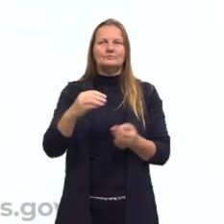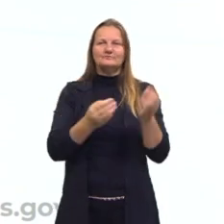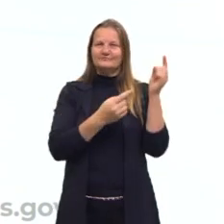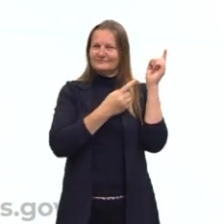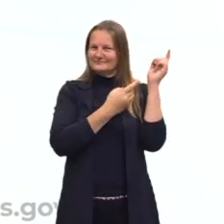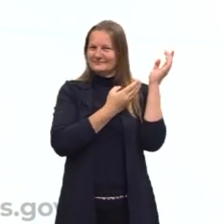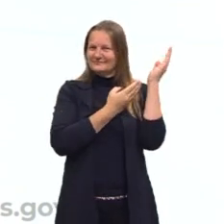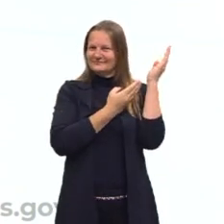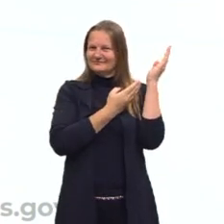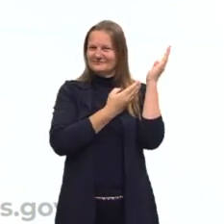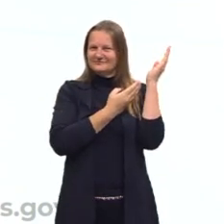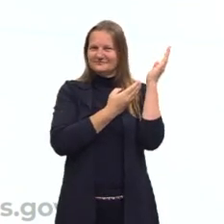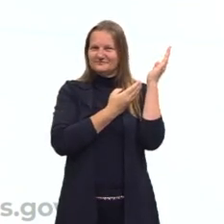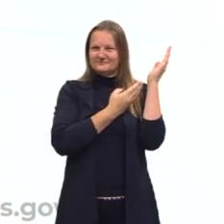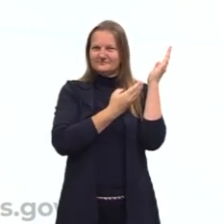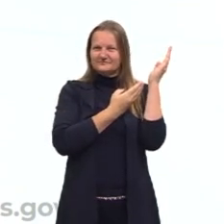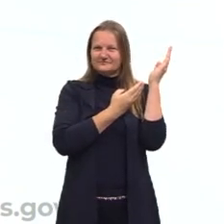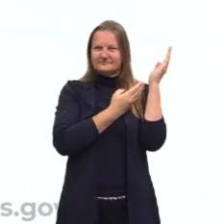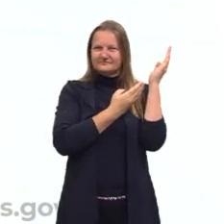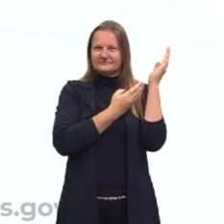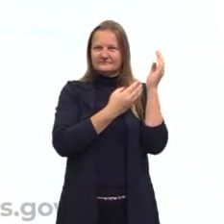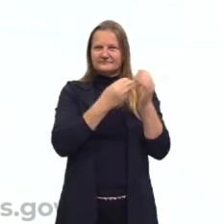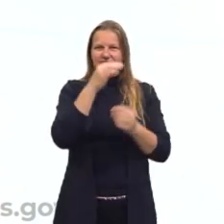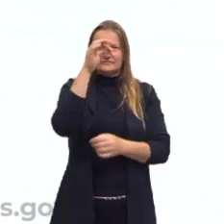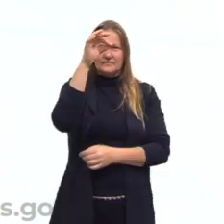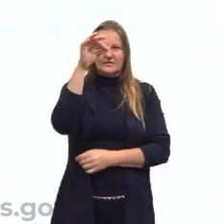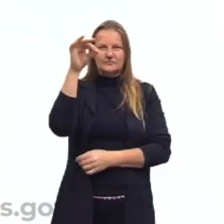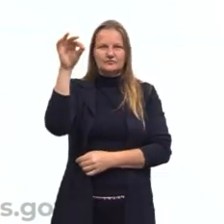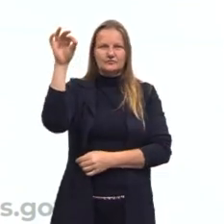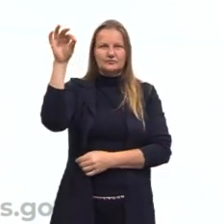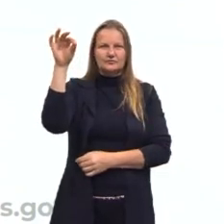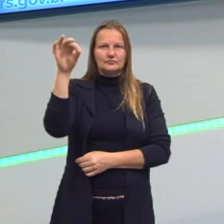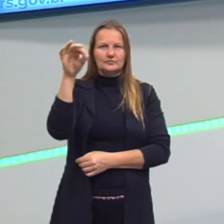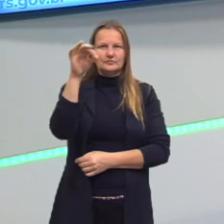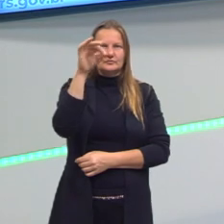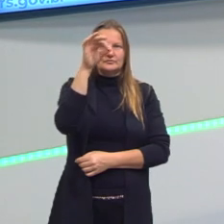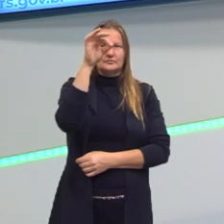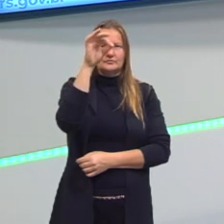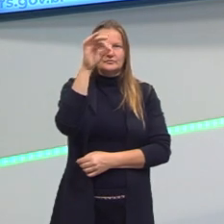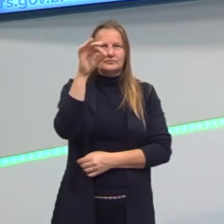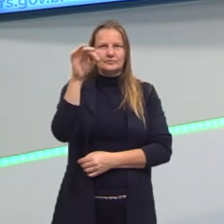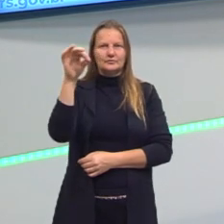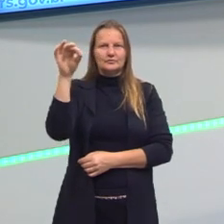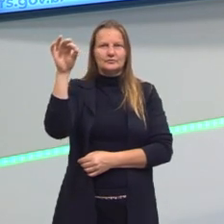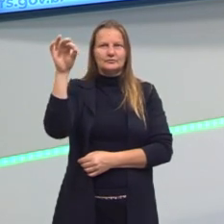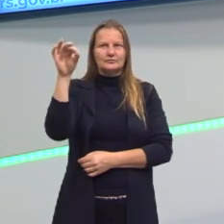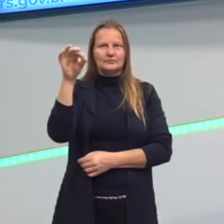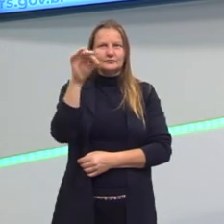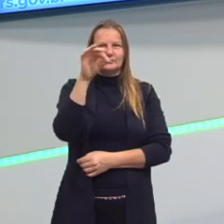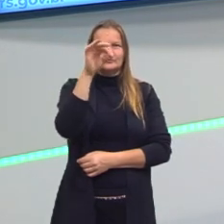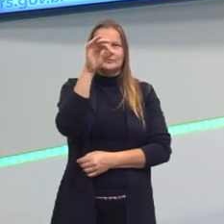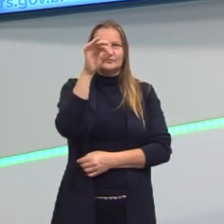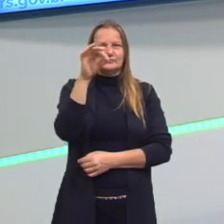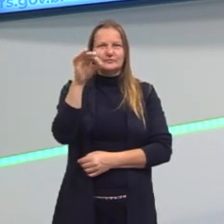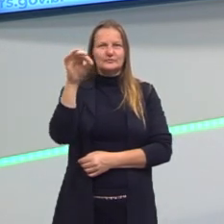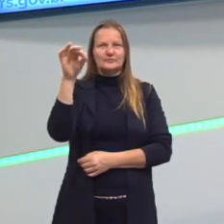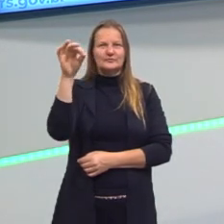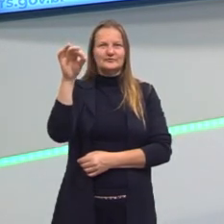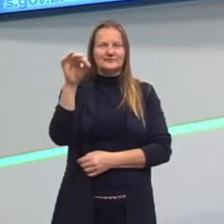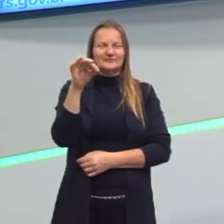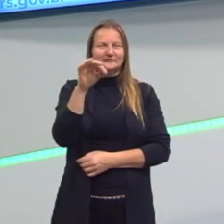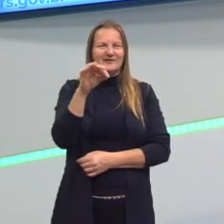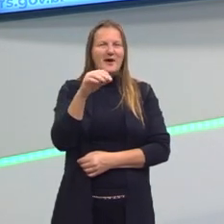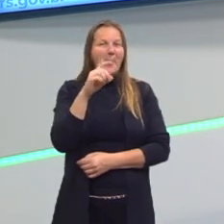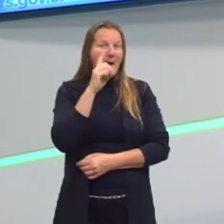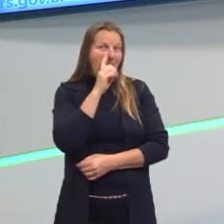Para vocês. Ela pegava ali o batom e fazia, né? Compre batom, compre batom. Que era uma